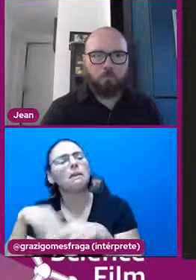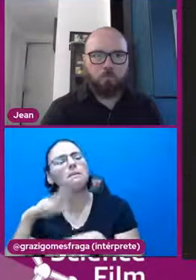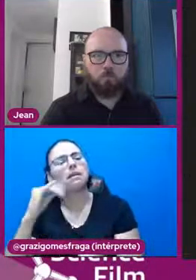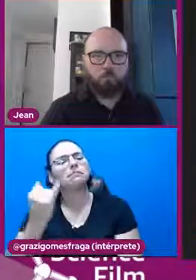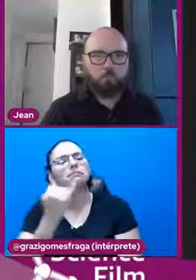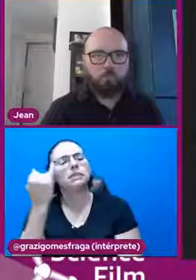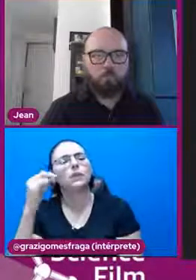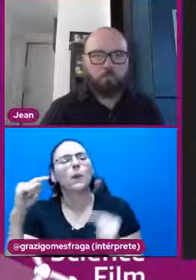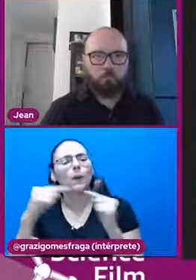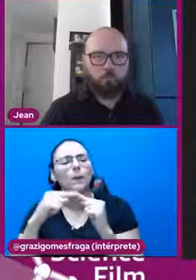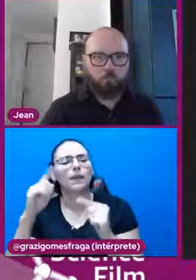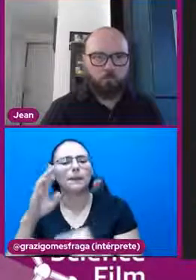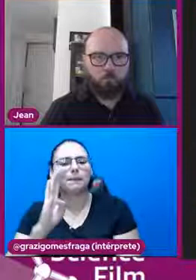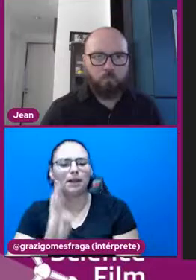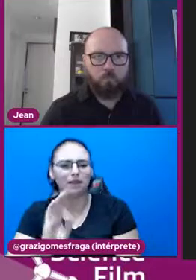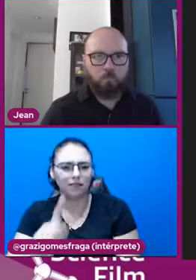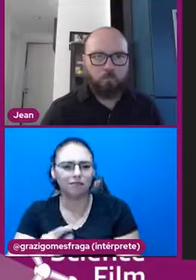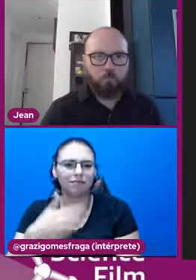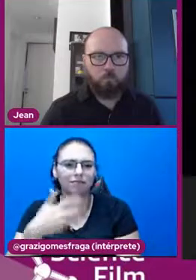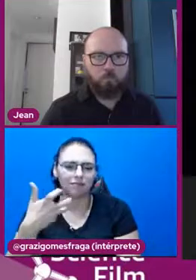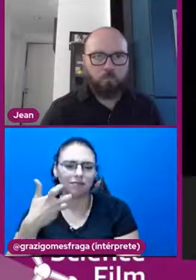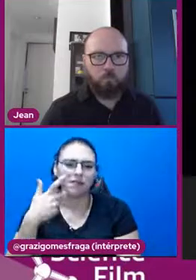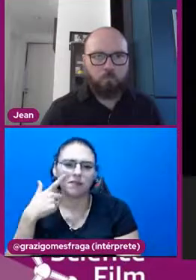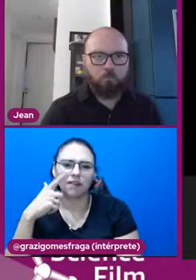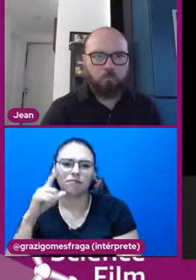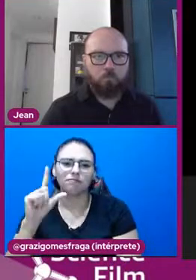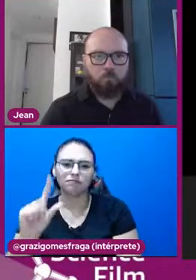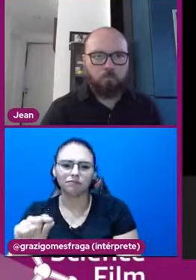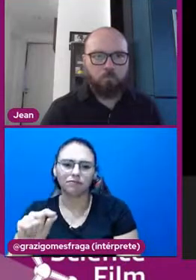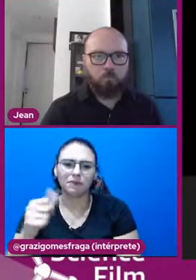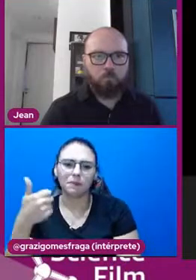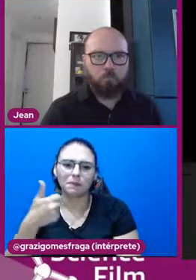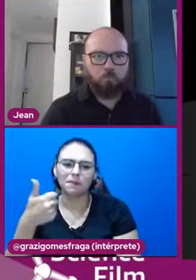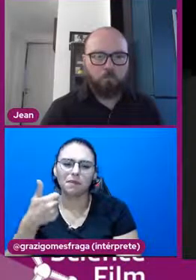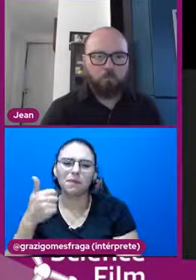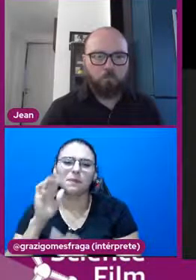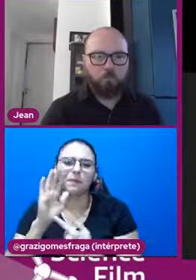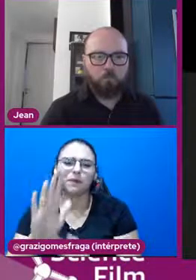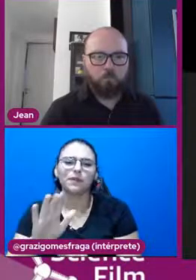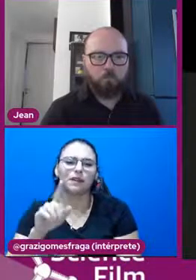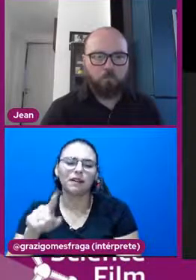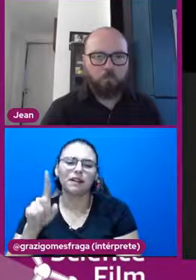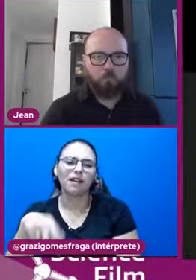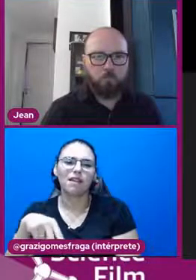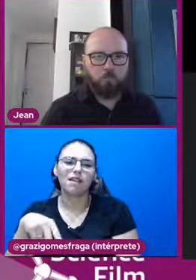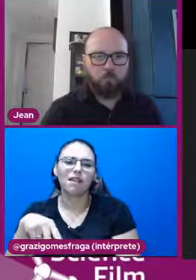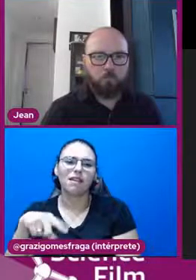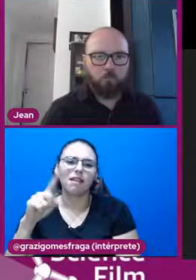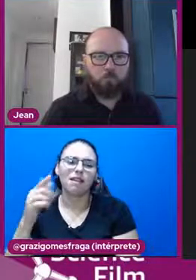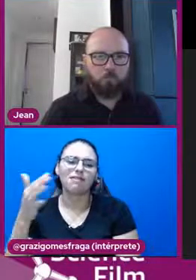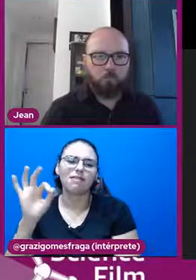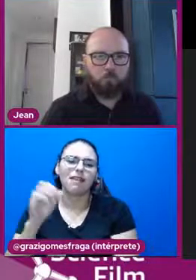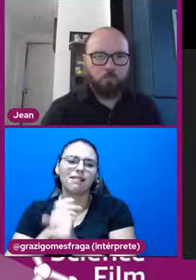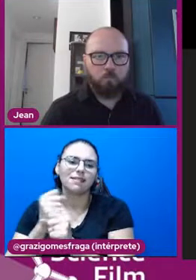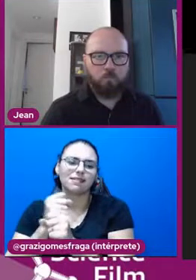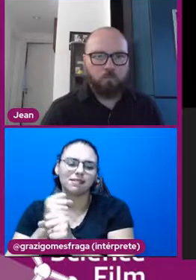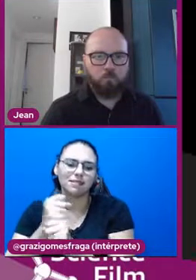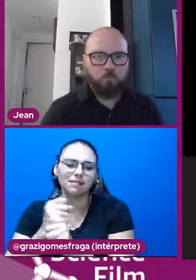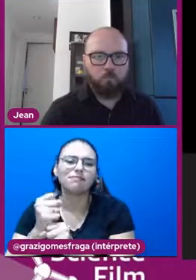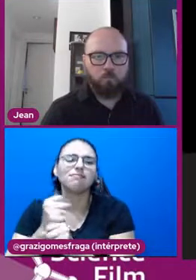Brasil. E aí, eu queria abrir, então, esse primeiro que está disponível aqui, que é 10 anos para mudar o mundo.